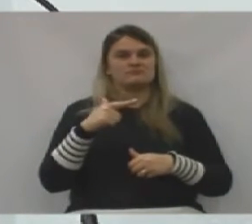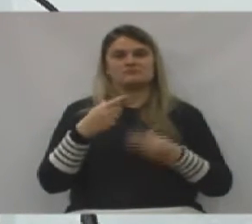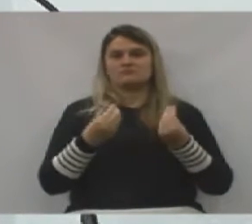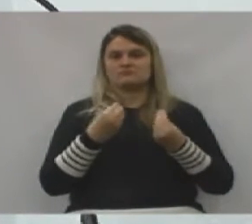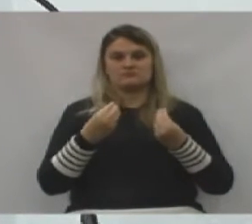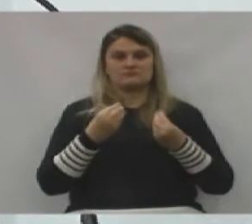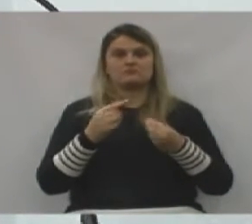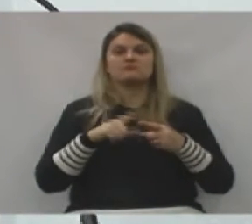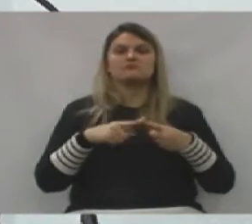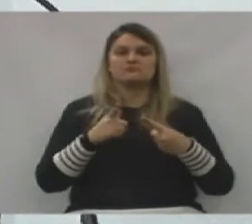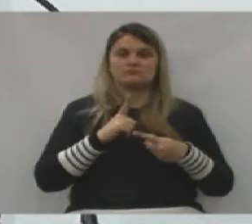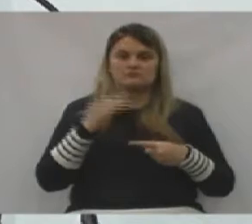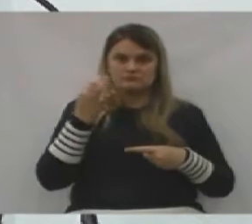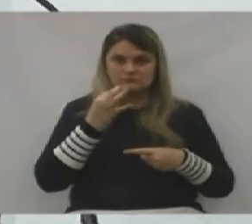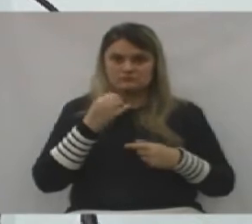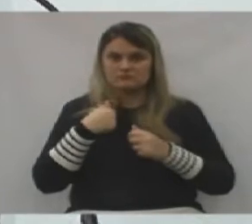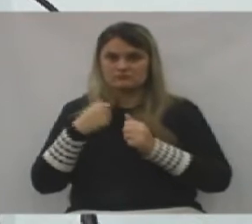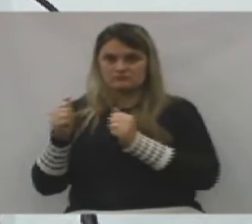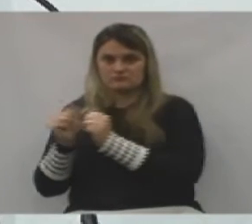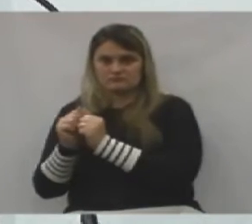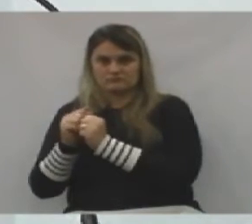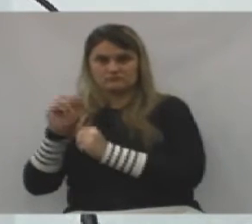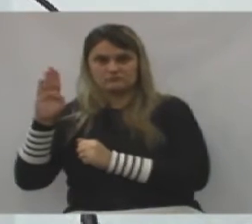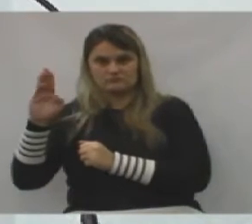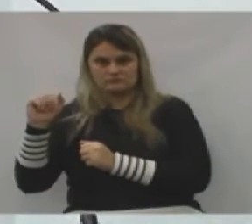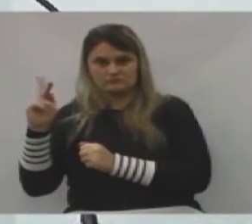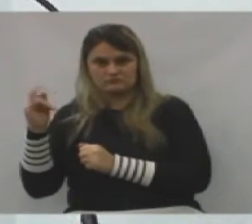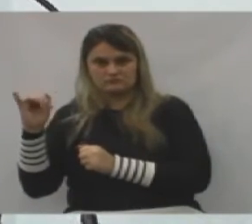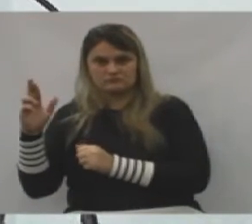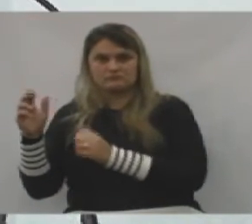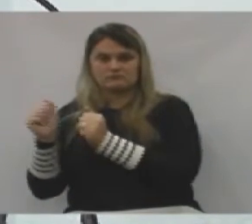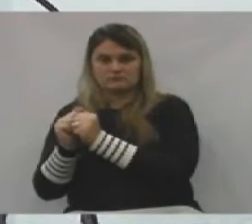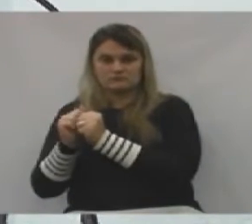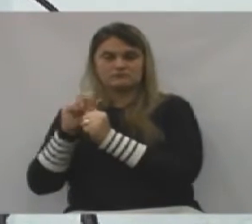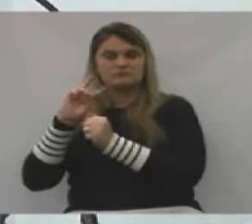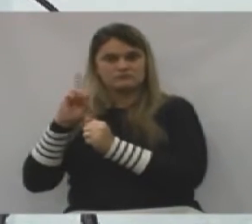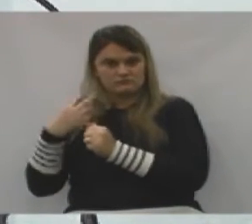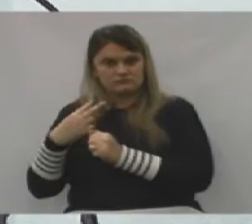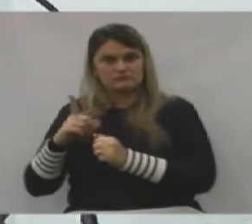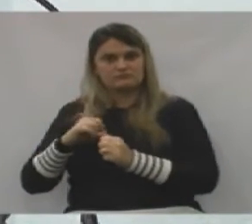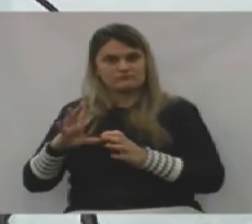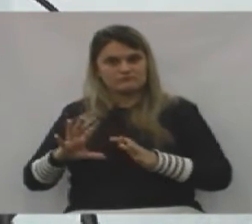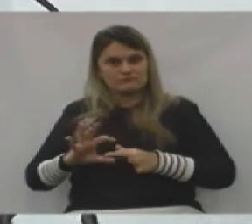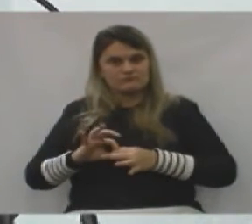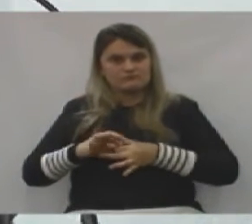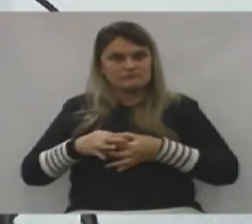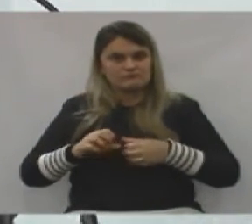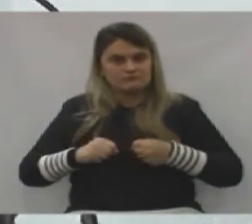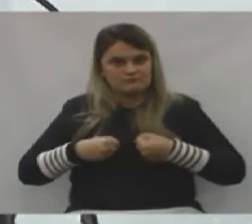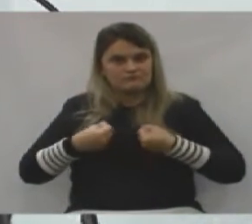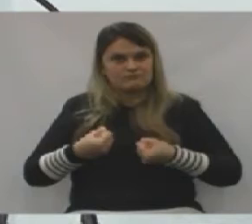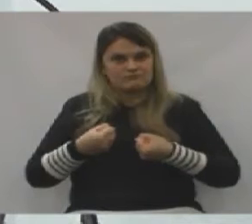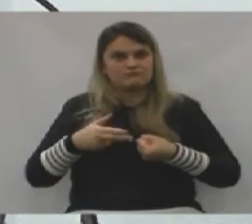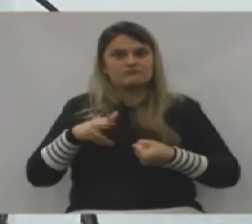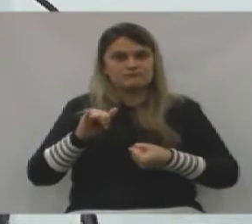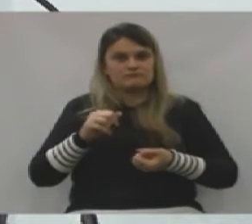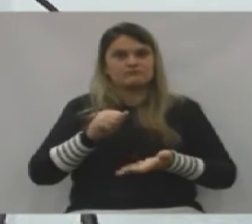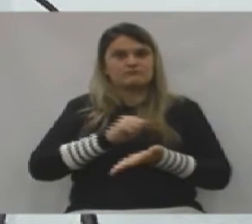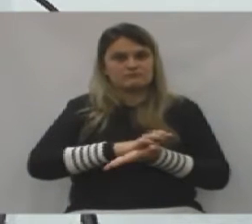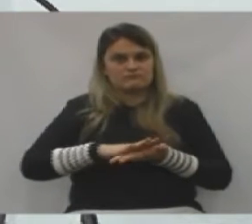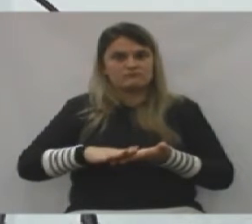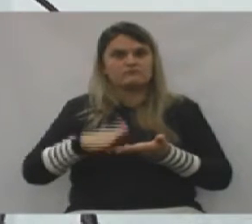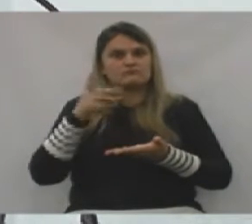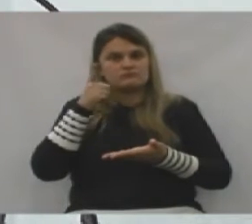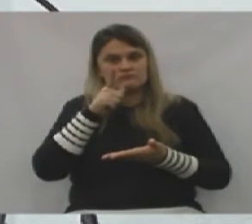que eu vou, eu e o Bachir, vocês, vereadores, junto, todos aqui, empenhados, abraçados, vamos pavimentar quase que a da Vitória